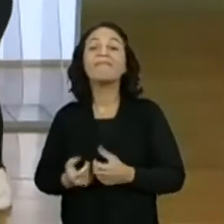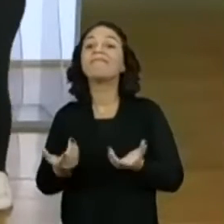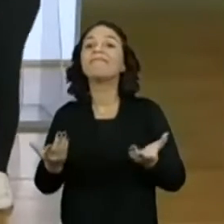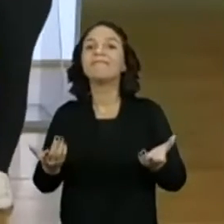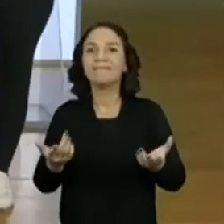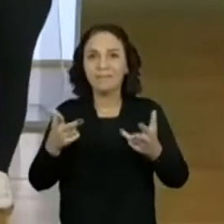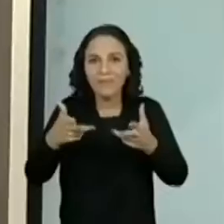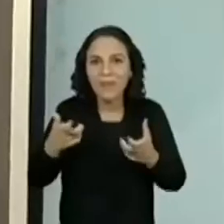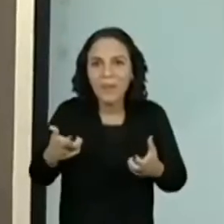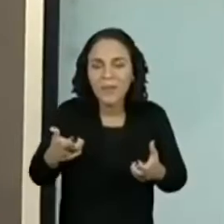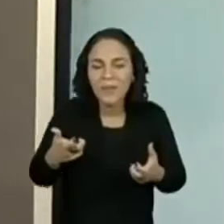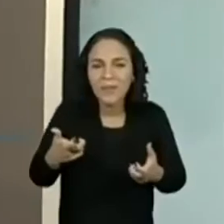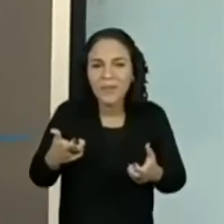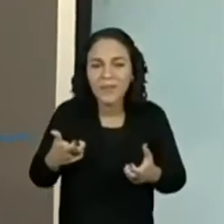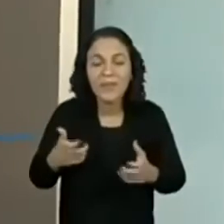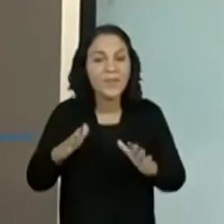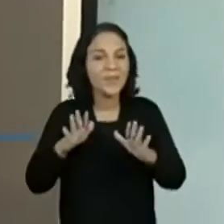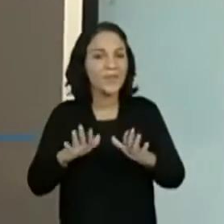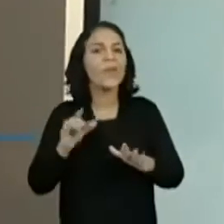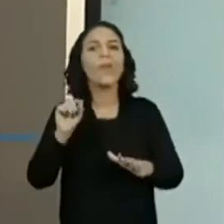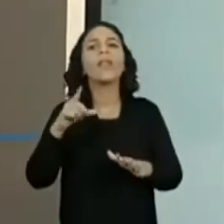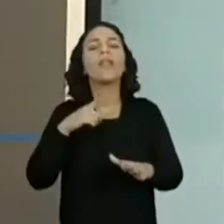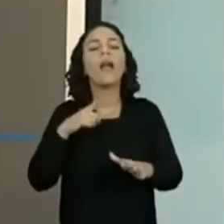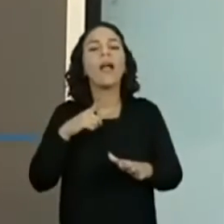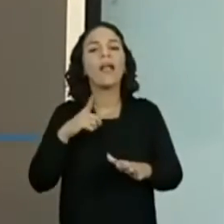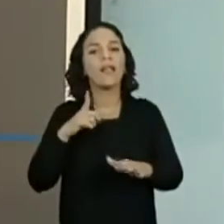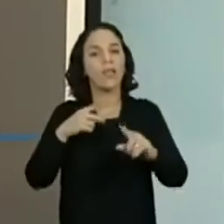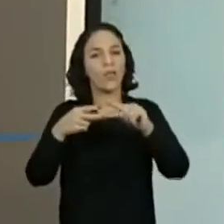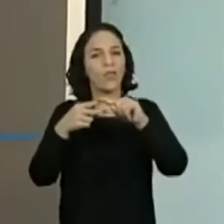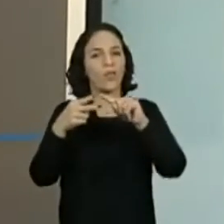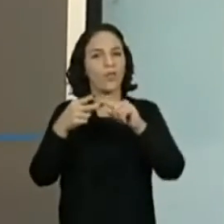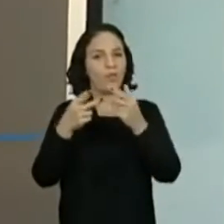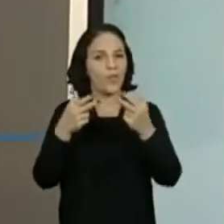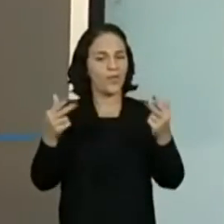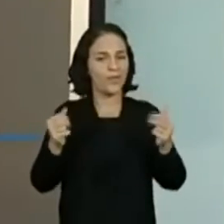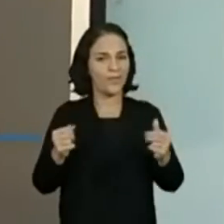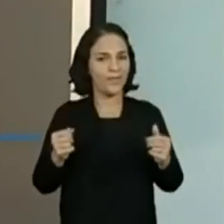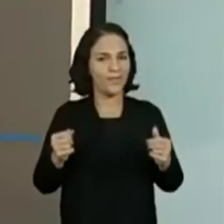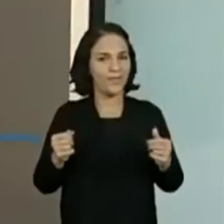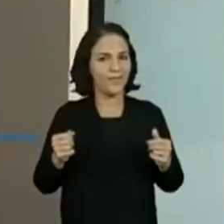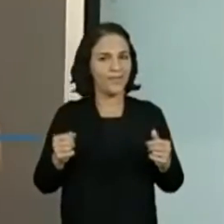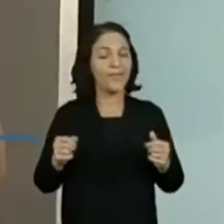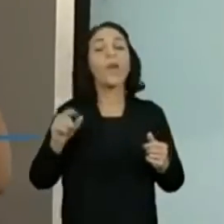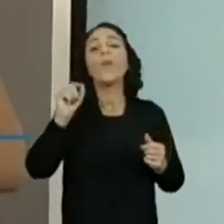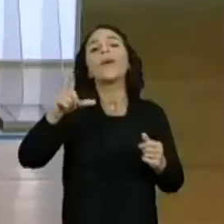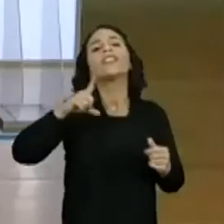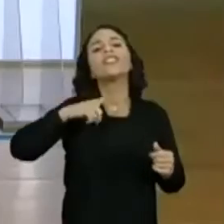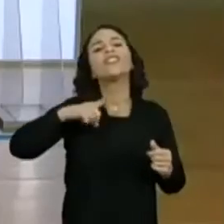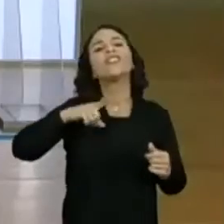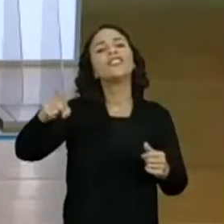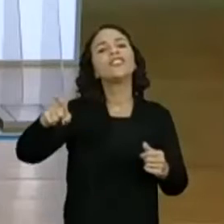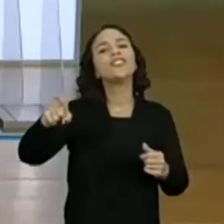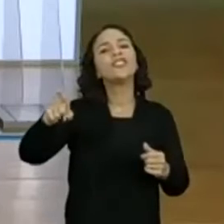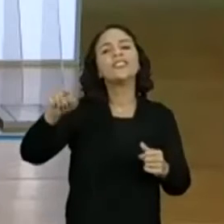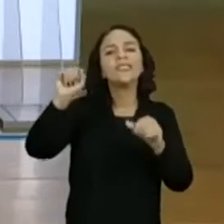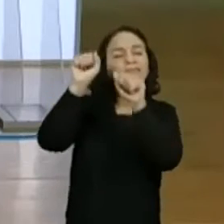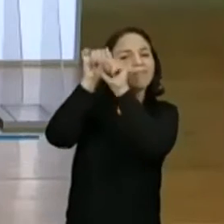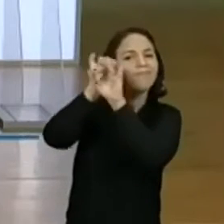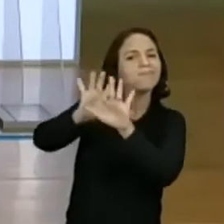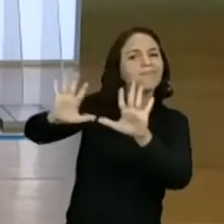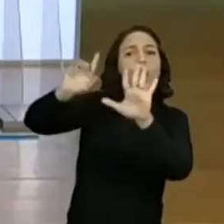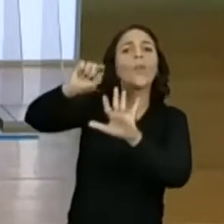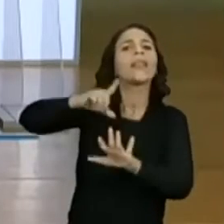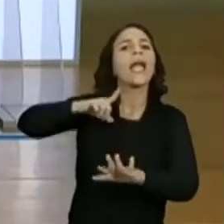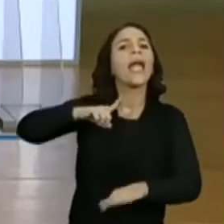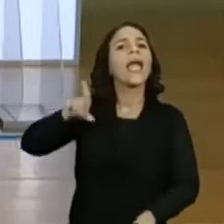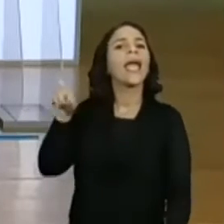Ah, observaram? Nós tínhamos aí nessa imagem dois elementos. Quem pode colocar aí para nós o que tínhamos na imagem? Vamos ver. é que tinha